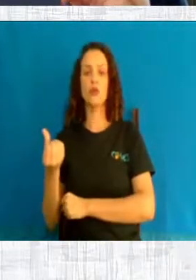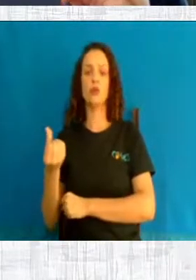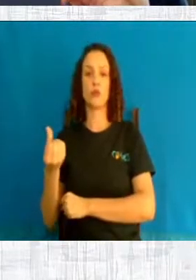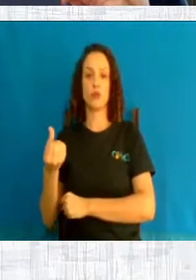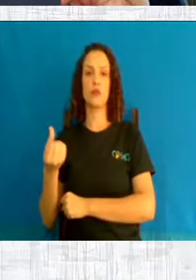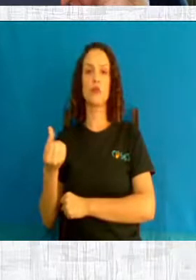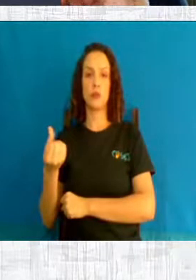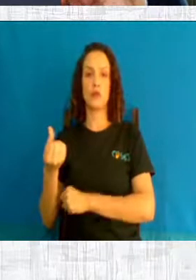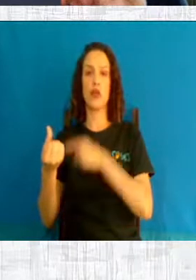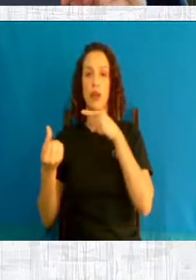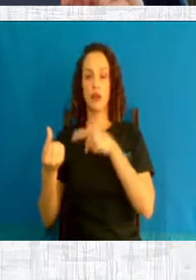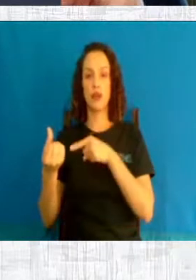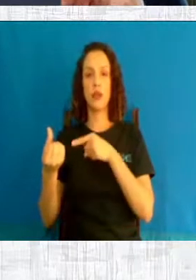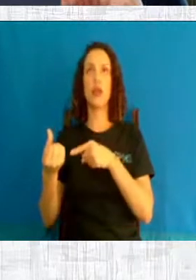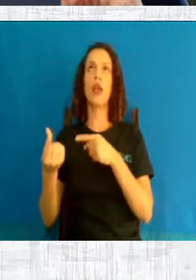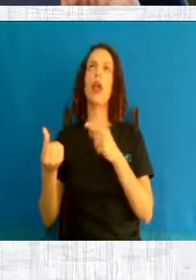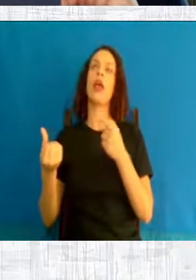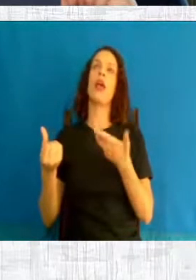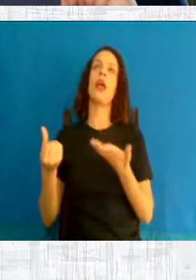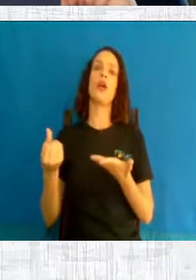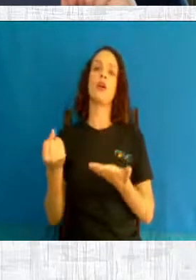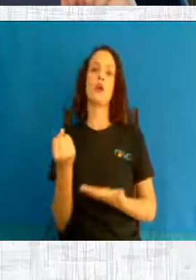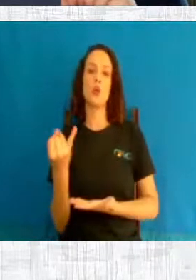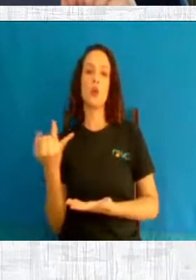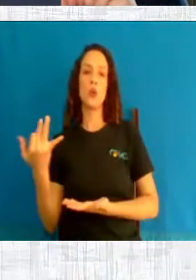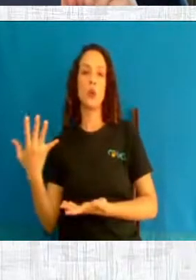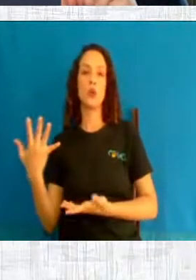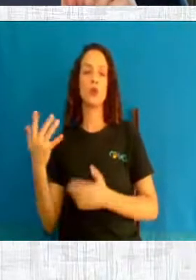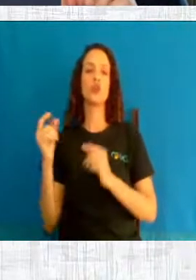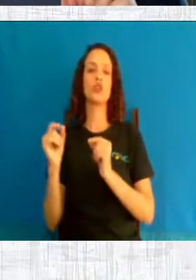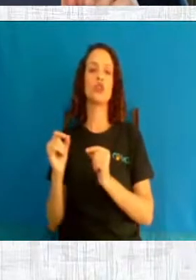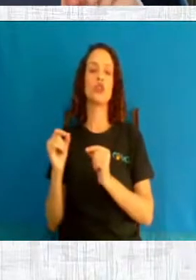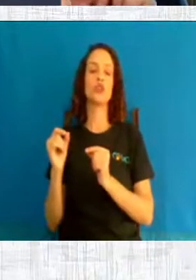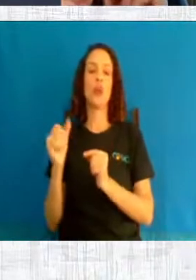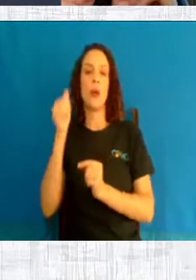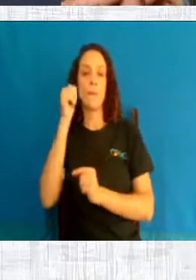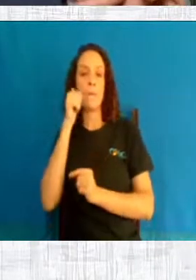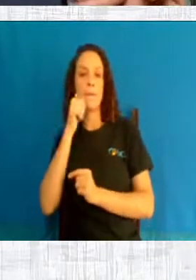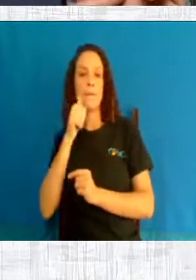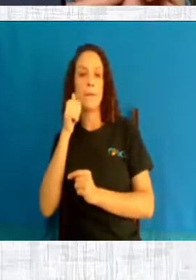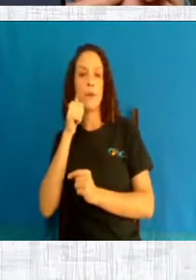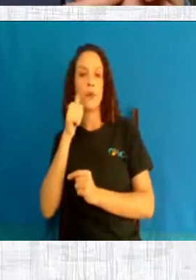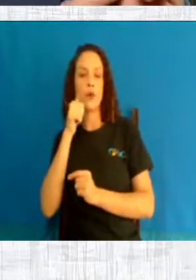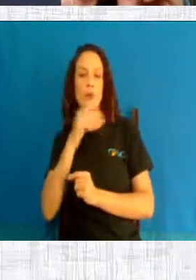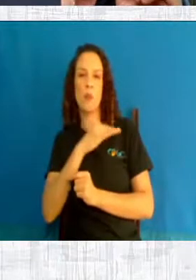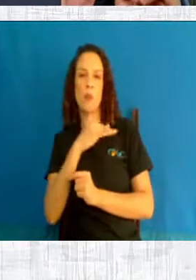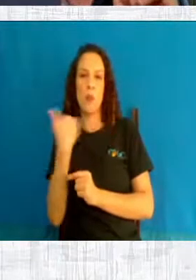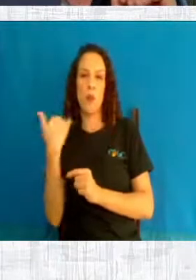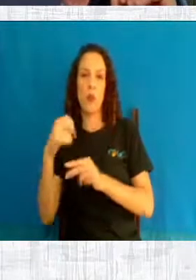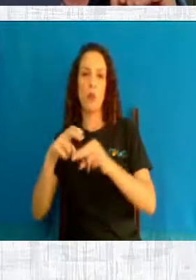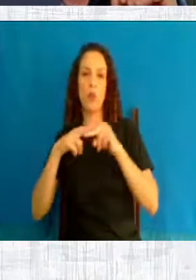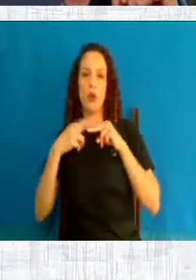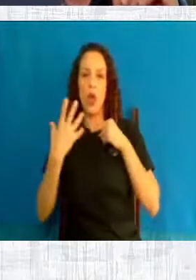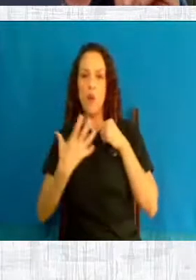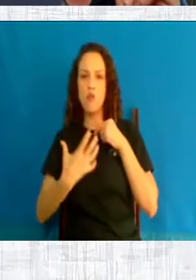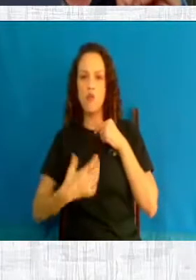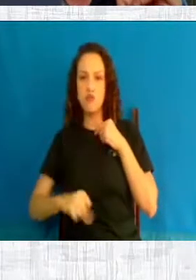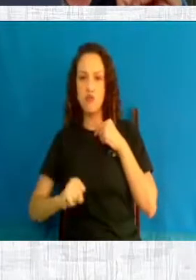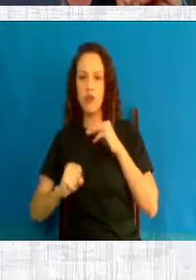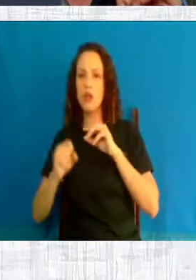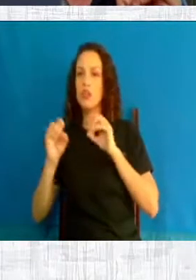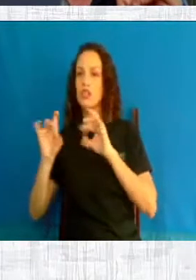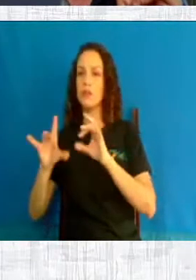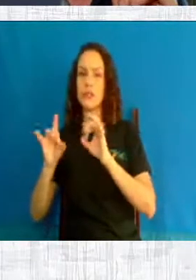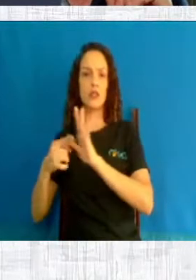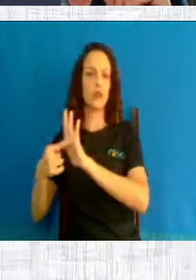2016, o número de óbitos maternos por aborto provocado e não específico, o